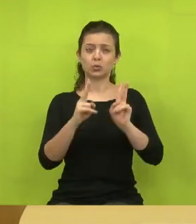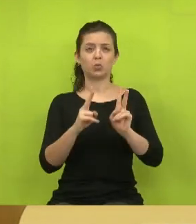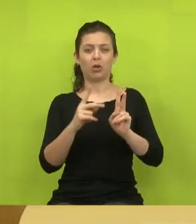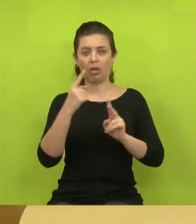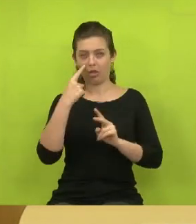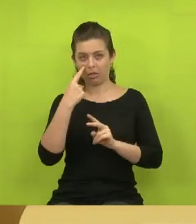olho. Obrigado.